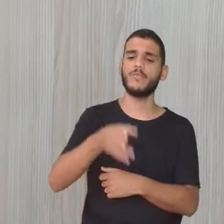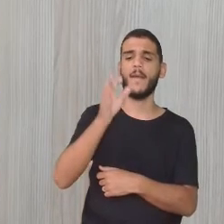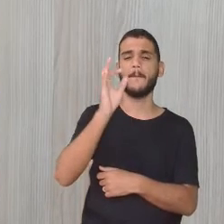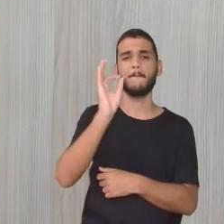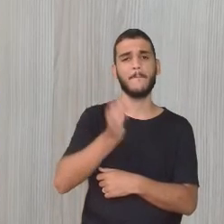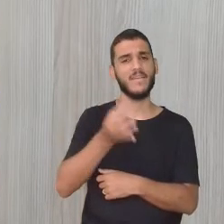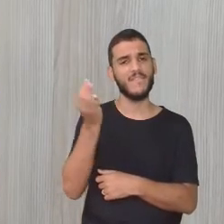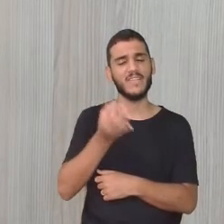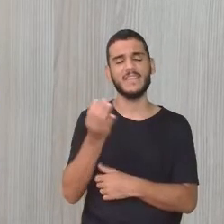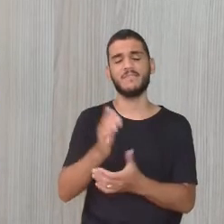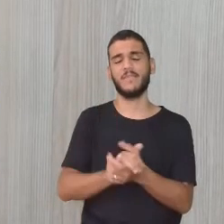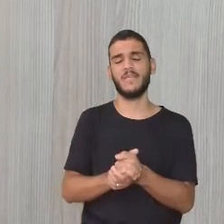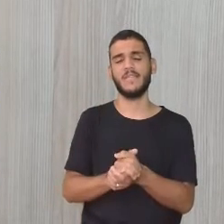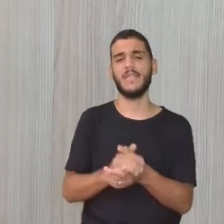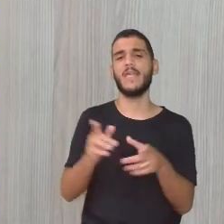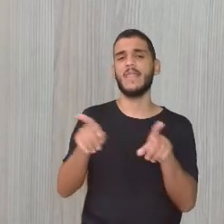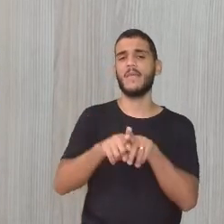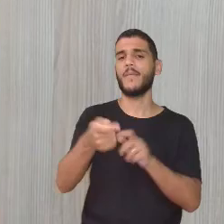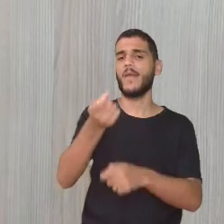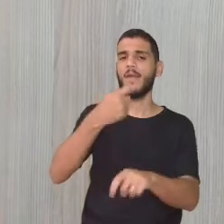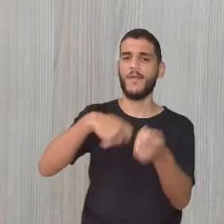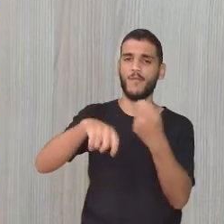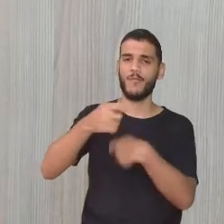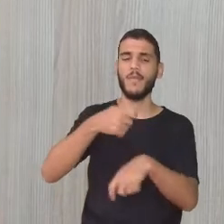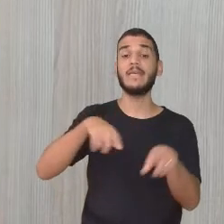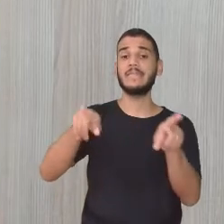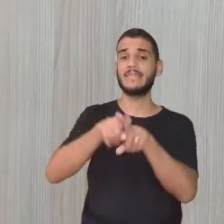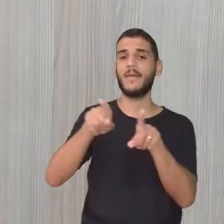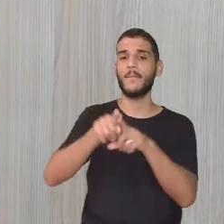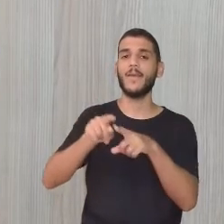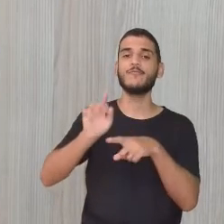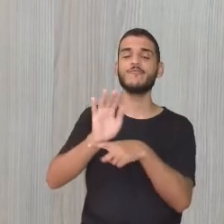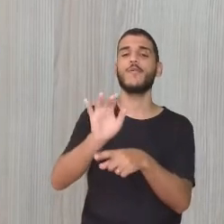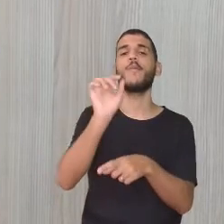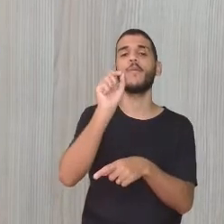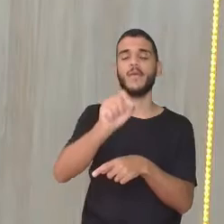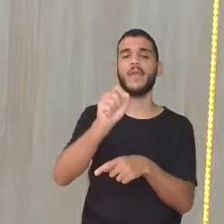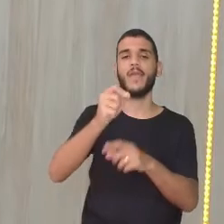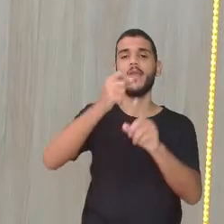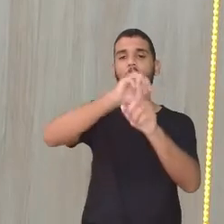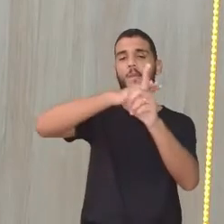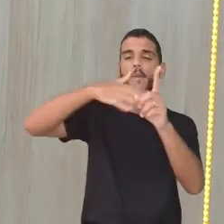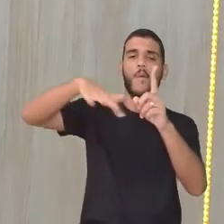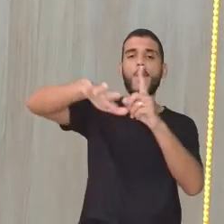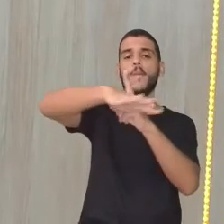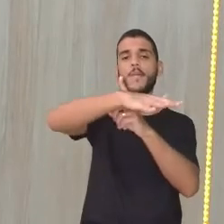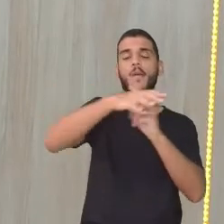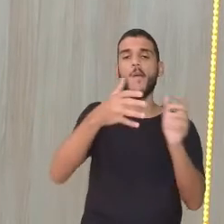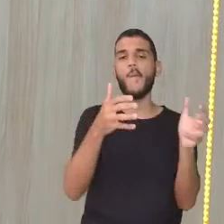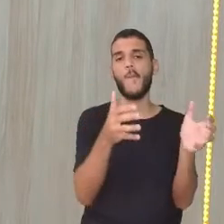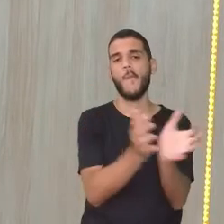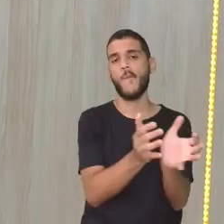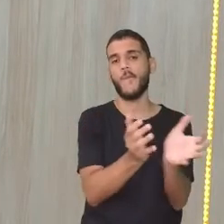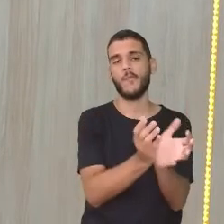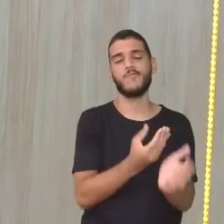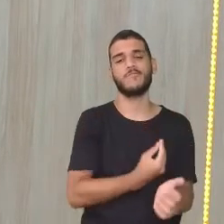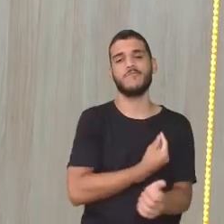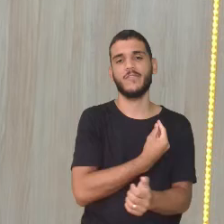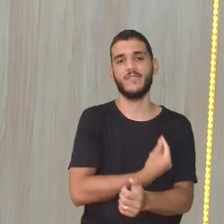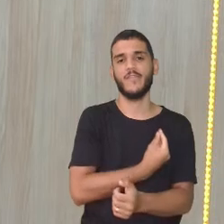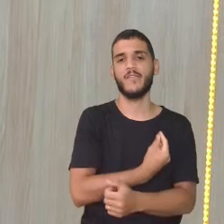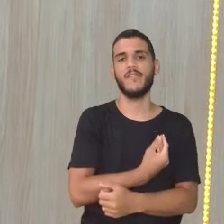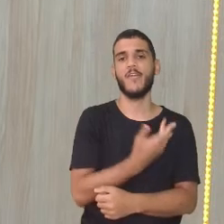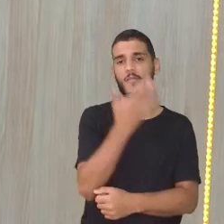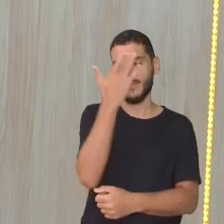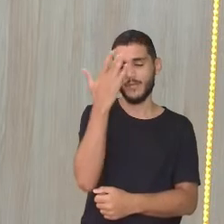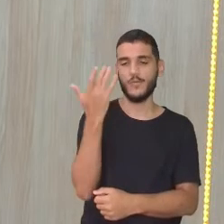econômica, né? A gente também tá ajudando o meio ambiente. Exatamente. E aquela comunidade tá ganhando